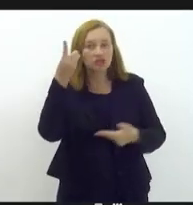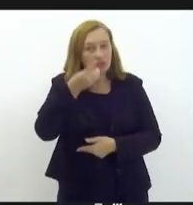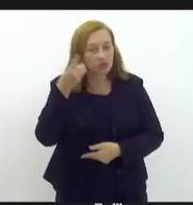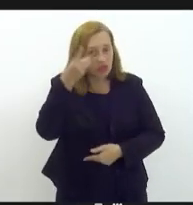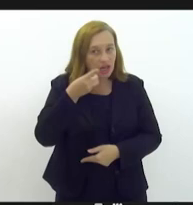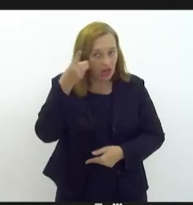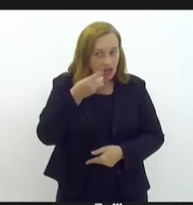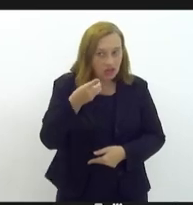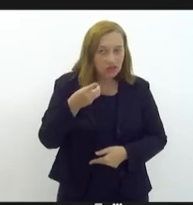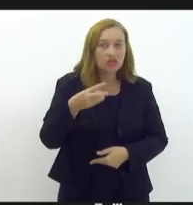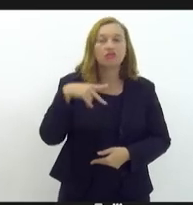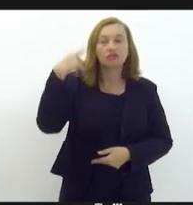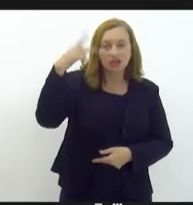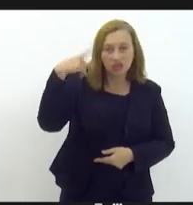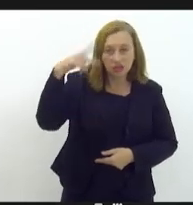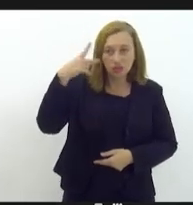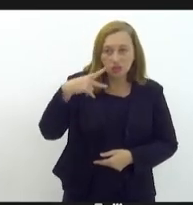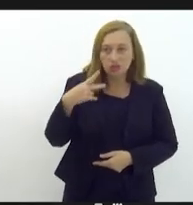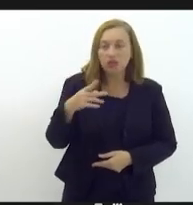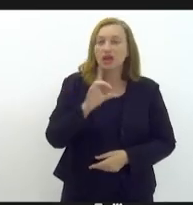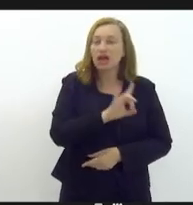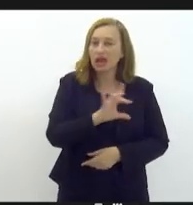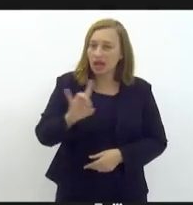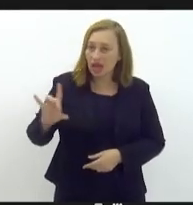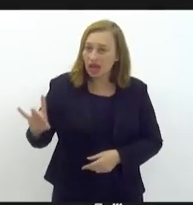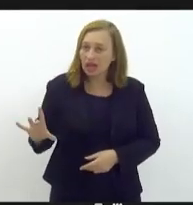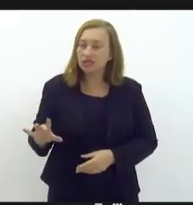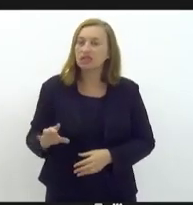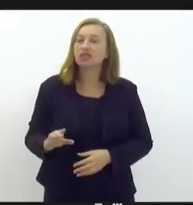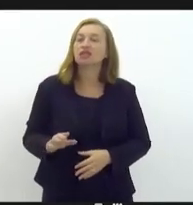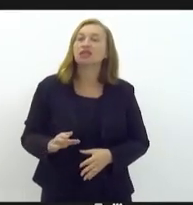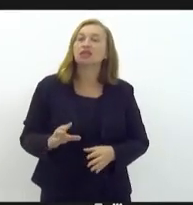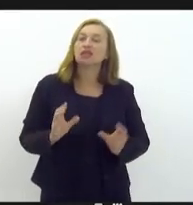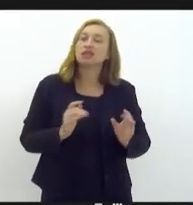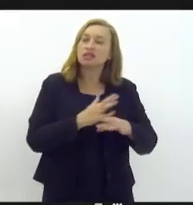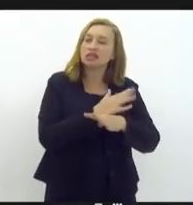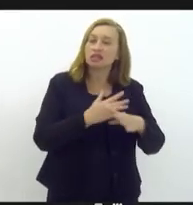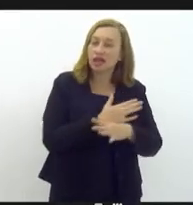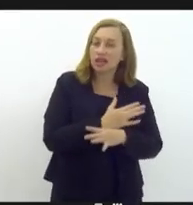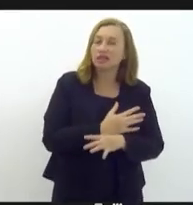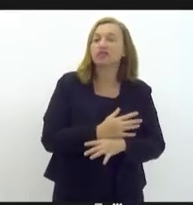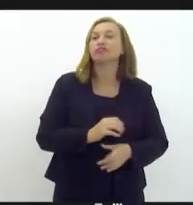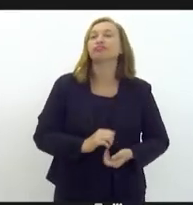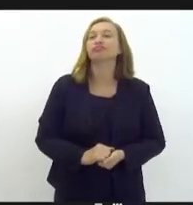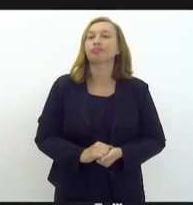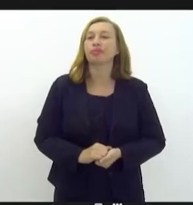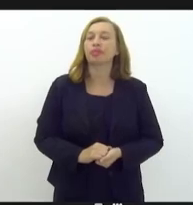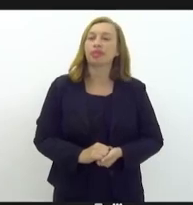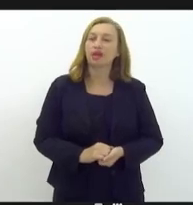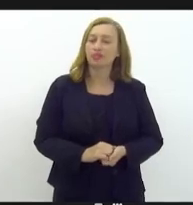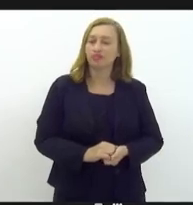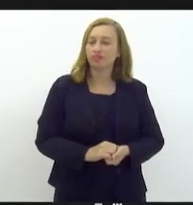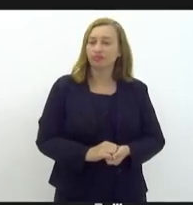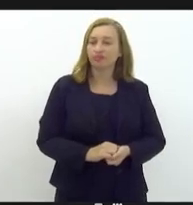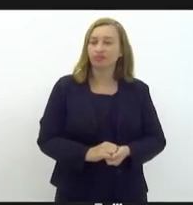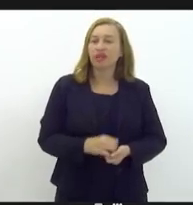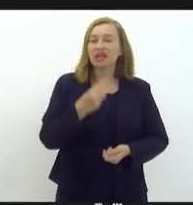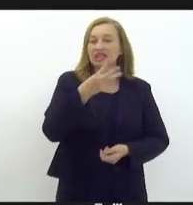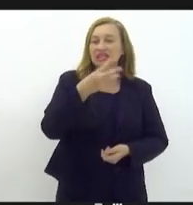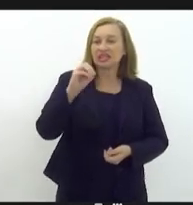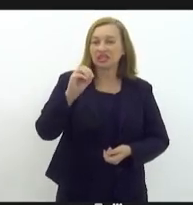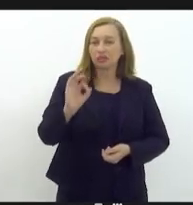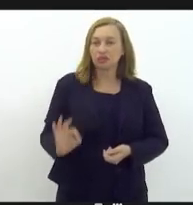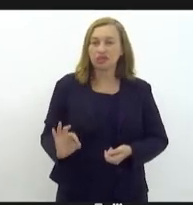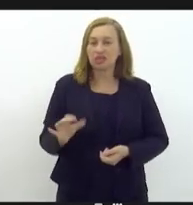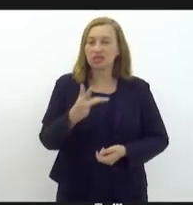ajudar muitos vereadores, vai ajudar cada um, cada cidade de cada deputado, com 30%